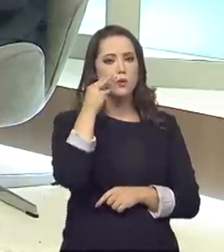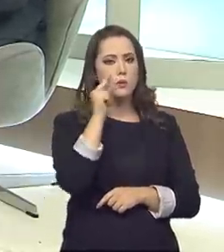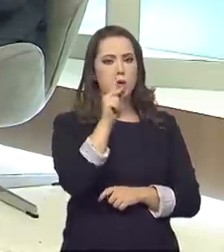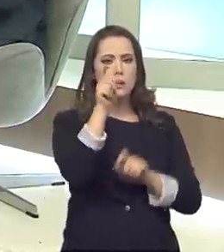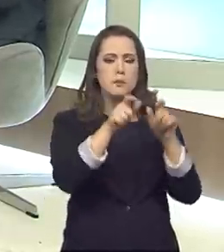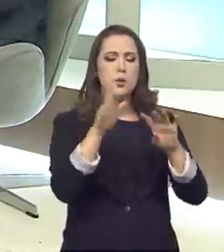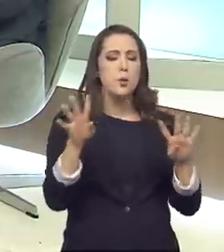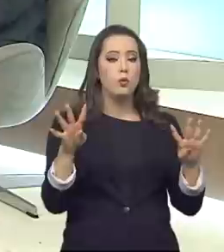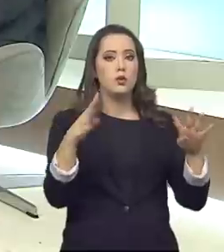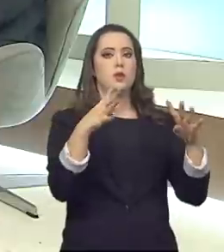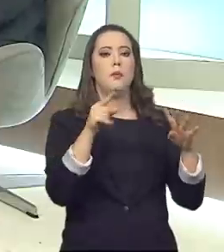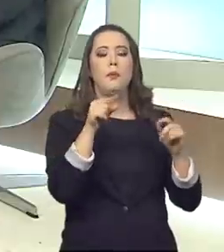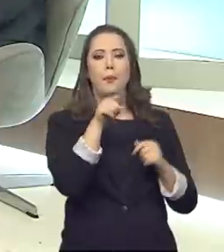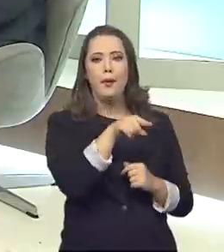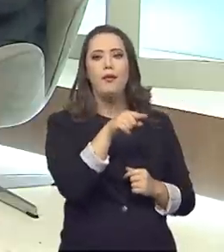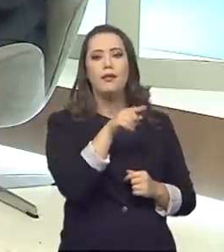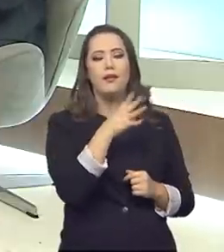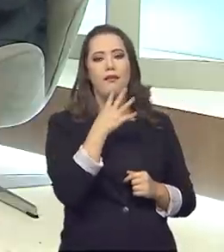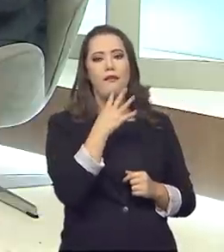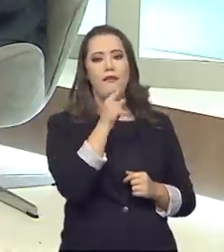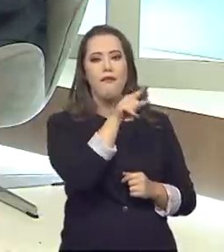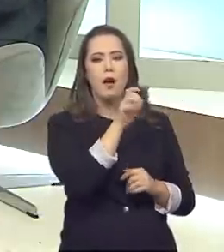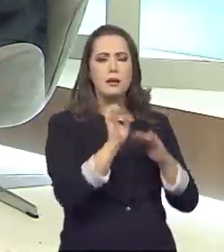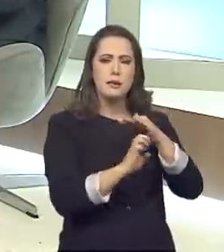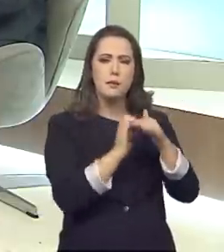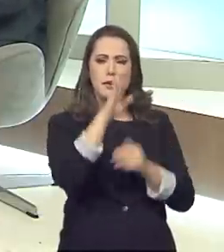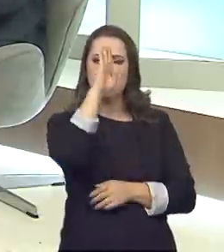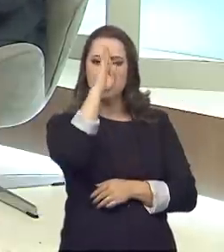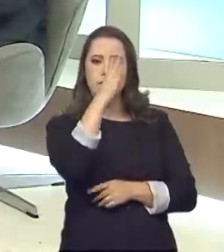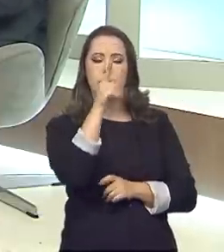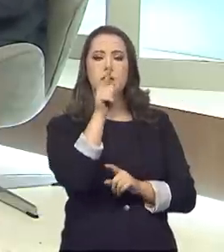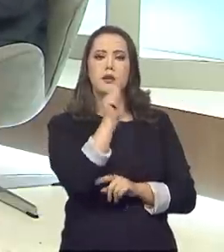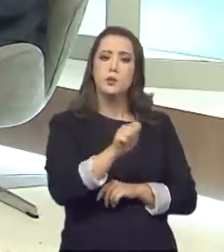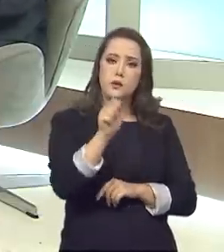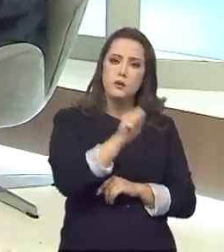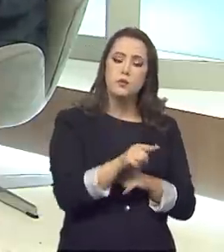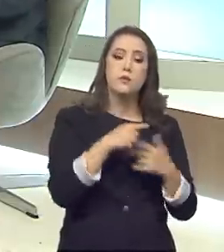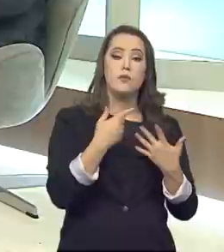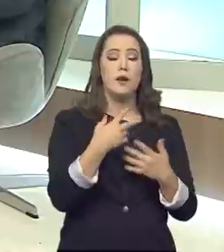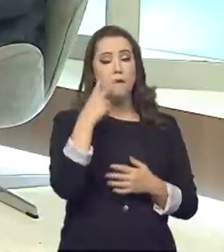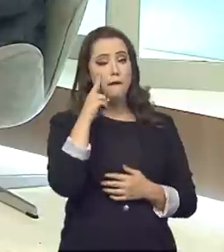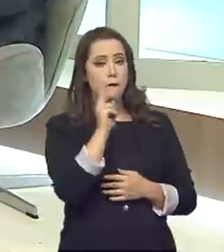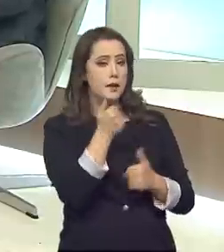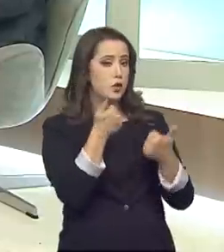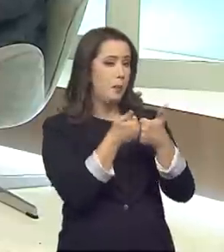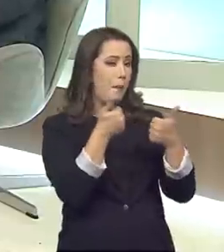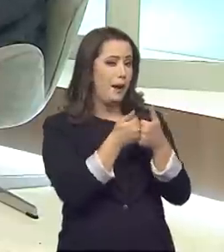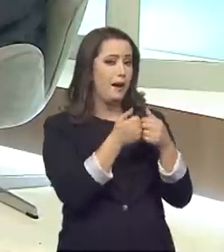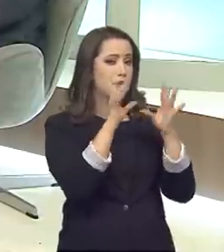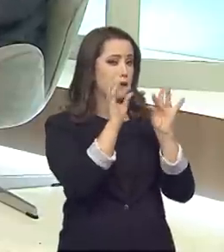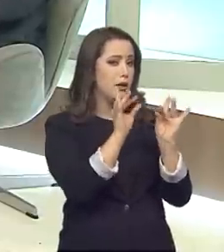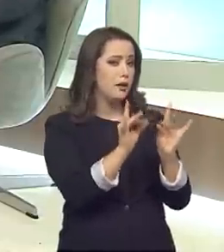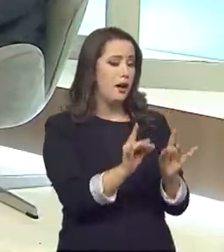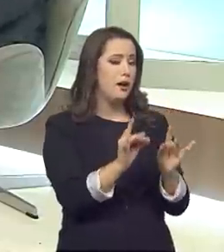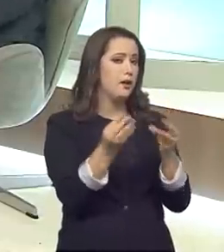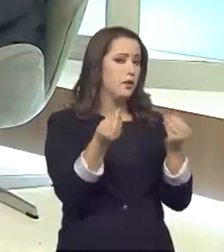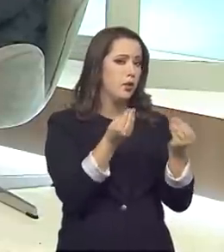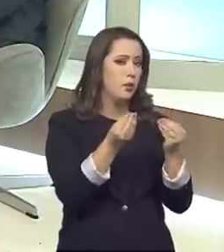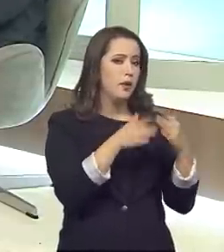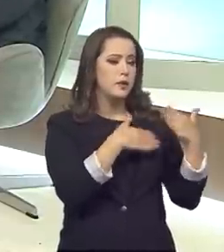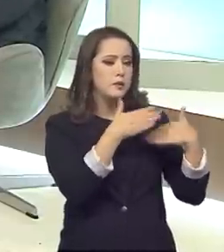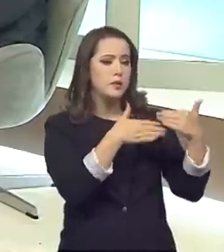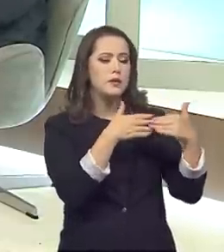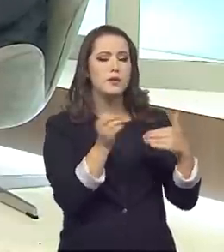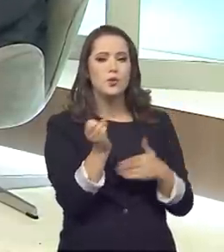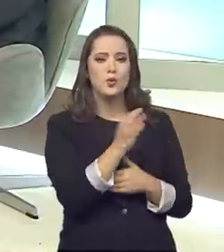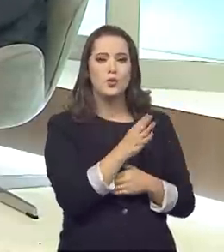as pessoas vão ter, e as empresas principalmente, as associações, o acompanhamento passo a passo de todo esse processo de